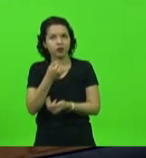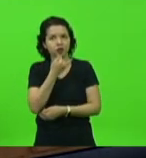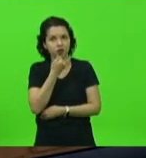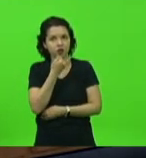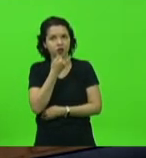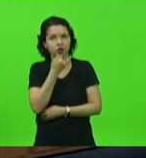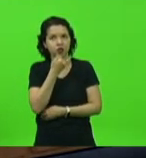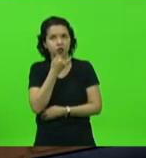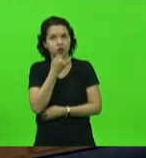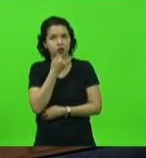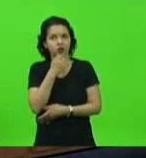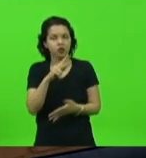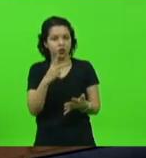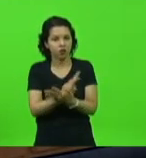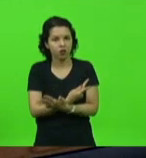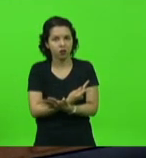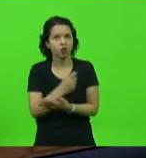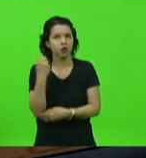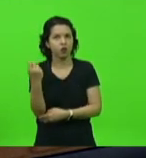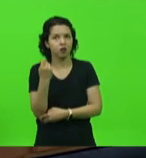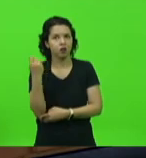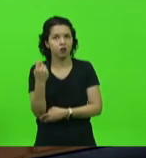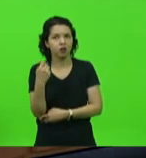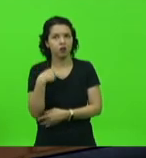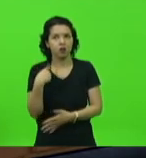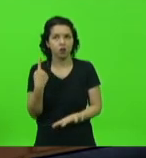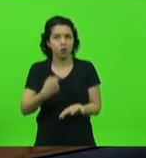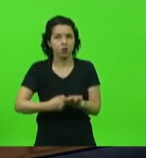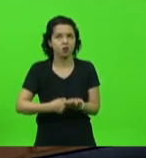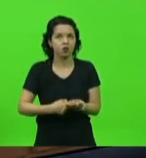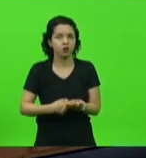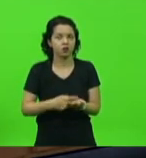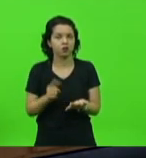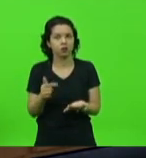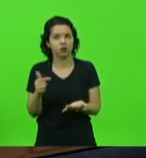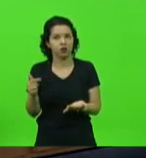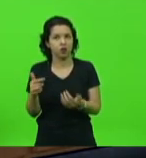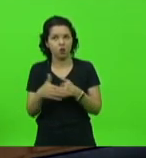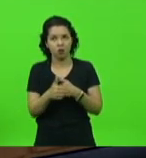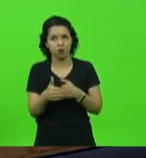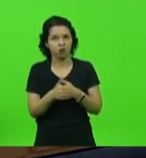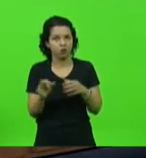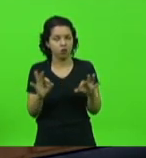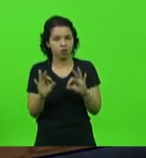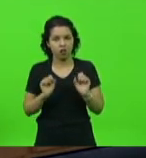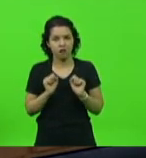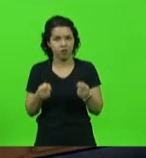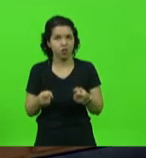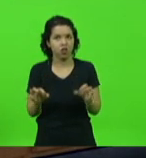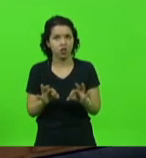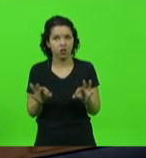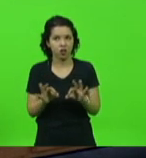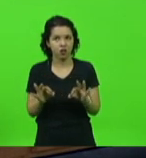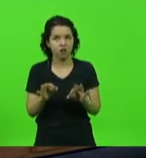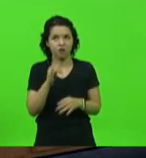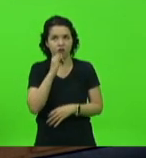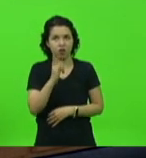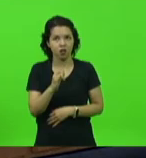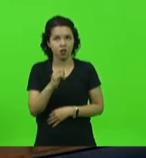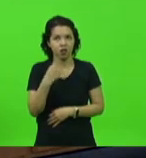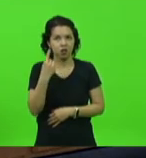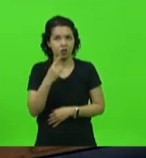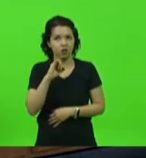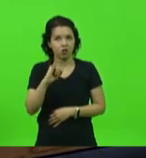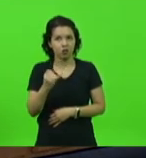erro gravíssimo. Eu não tenho compromisso com o erro, não estou aqui para passar a mão na cabeça de ninguém e defender ninguém. Só dizer para o deputado Gessé